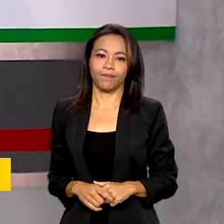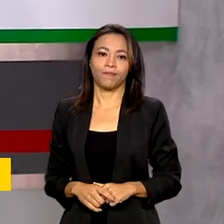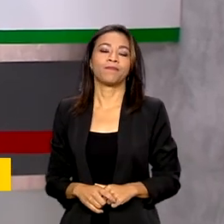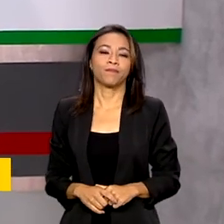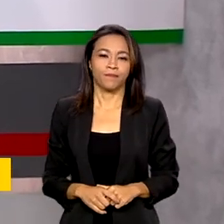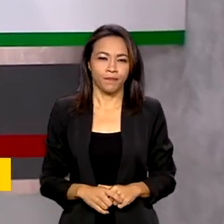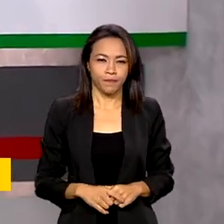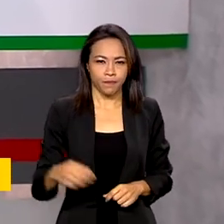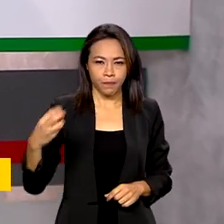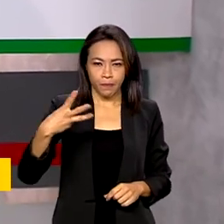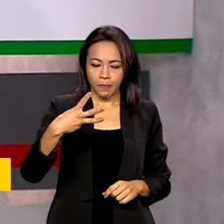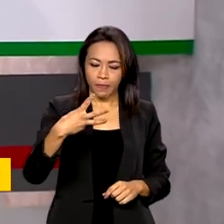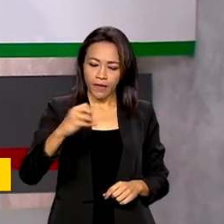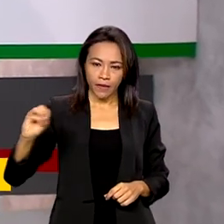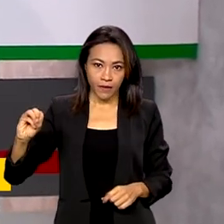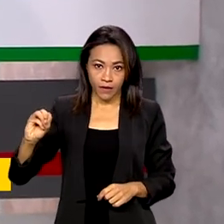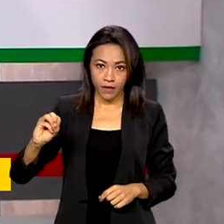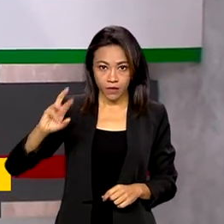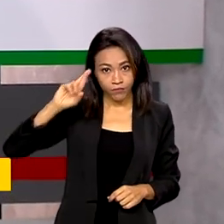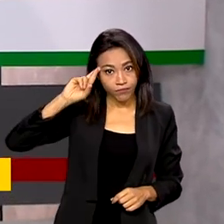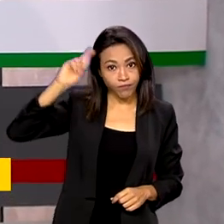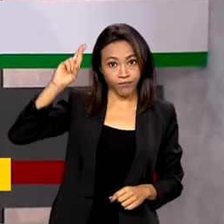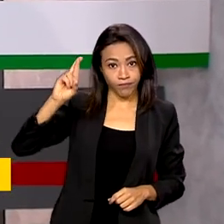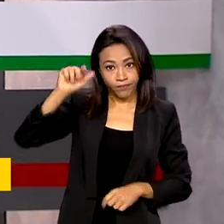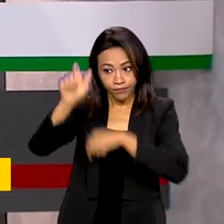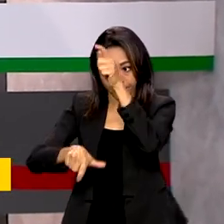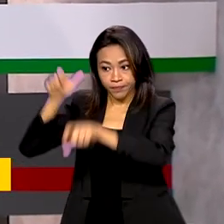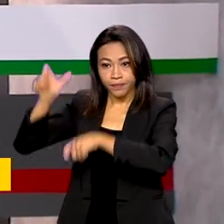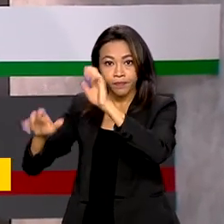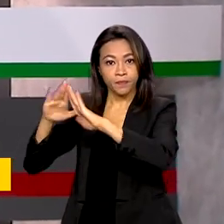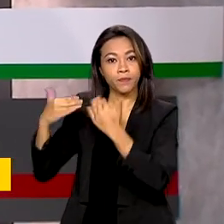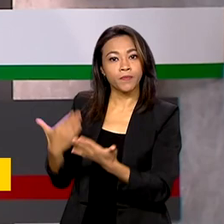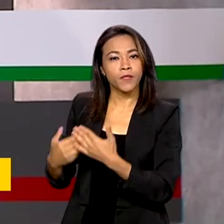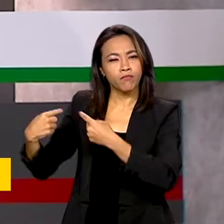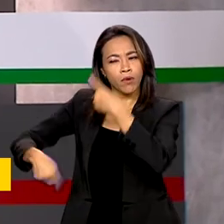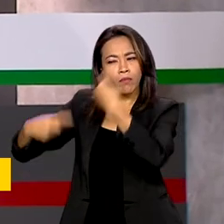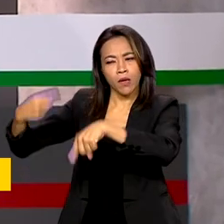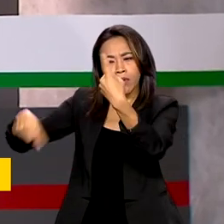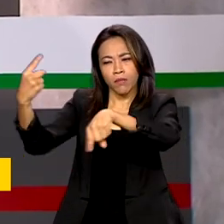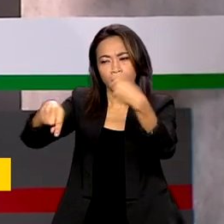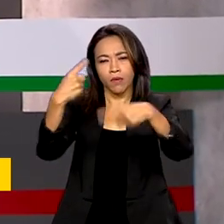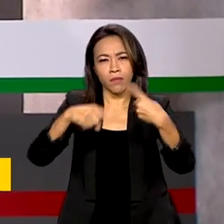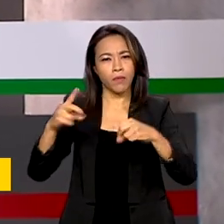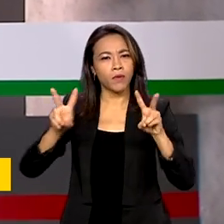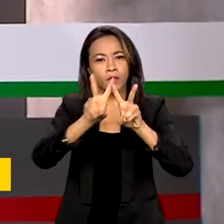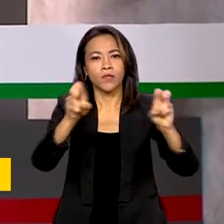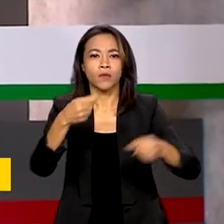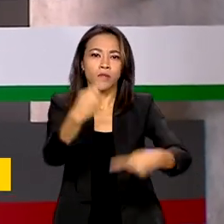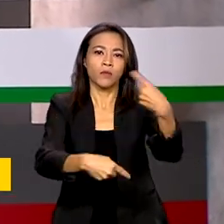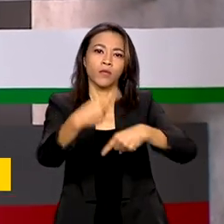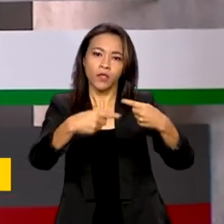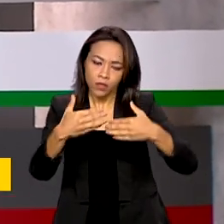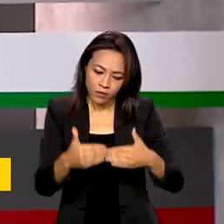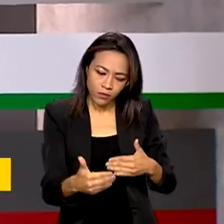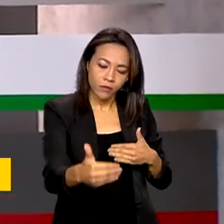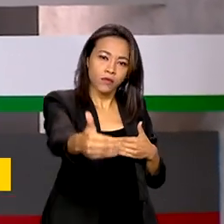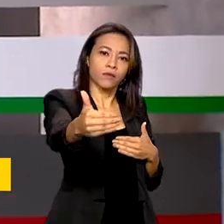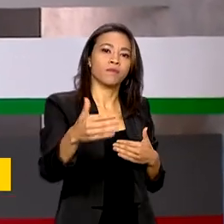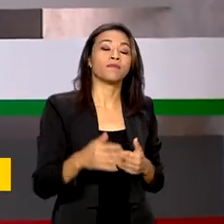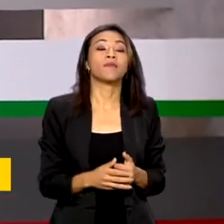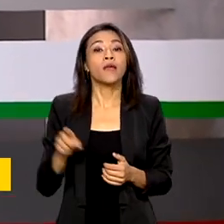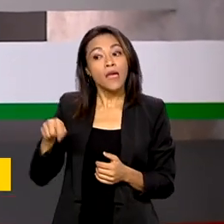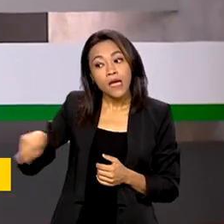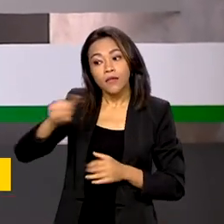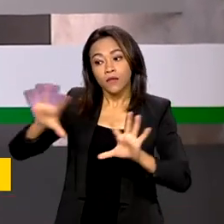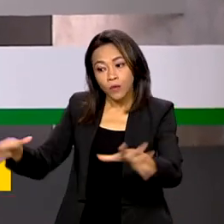Cerca de 300 gestores de educação discutem os rumos e possibilidades das políticas públicas do setor. Os grupos vão